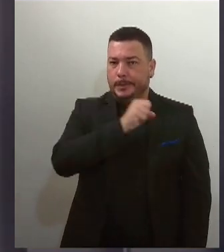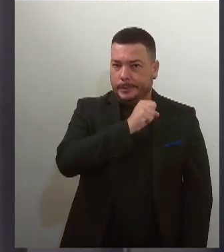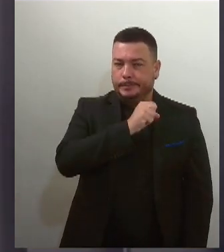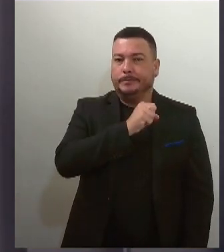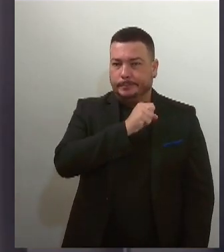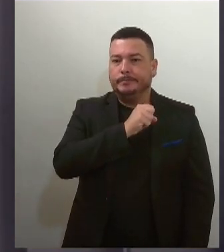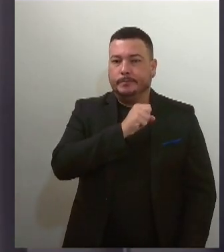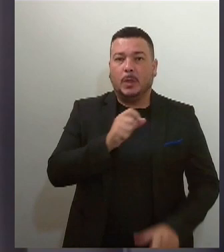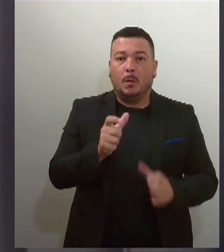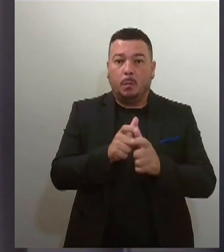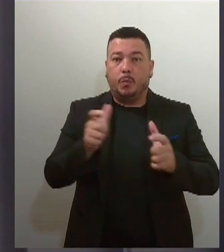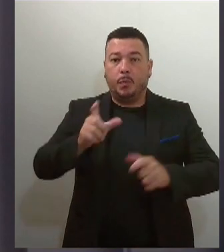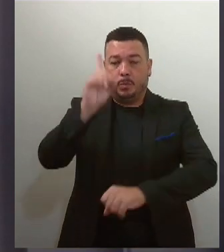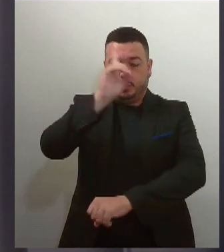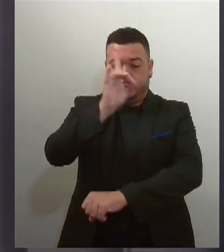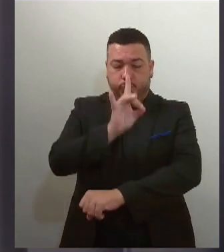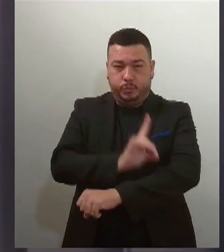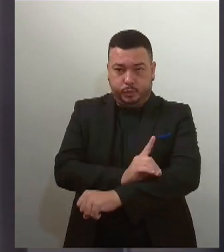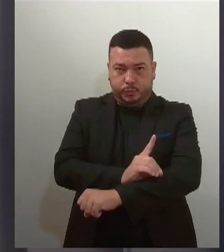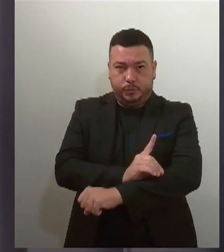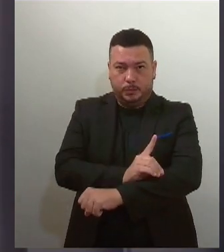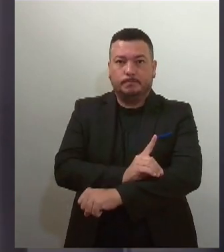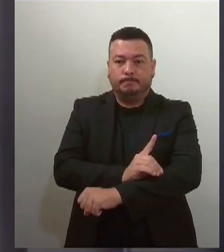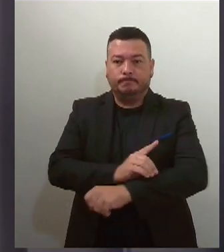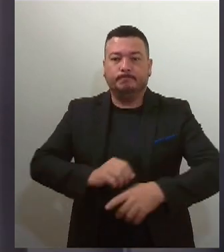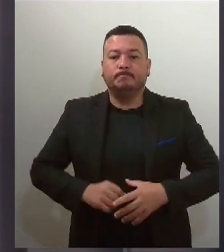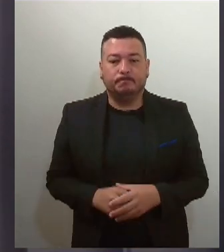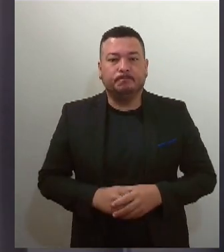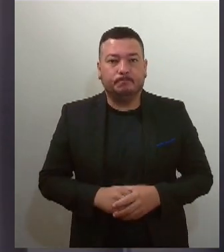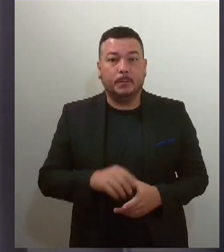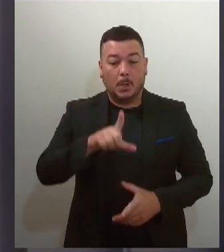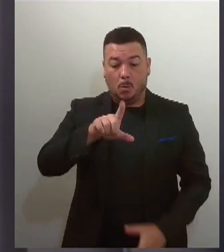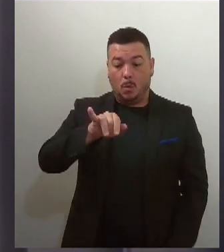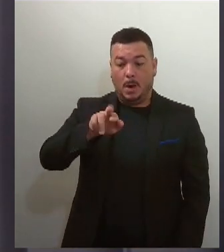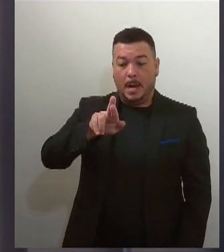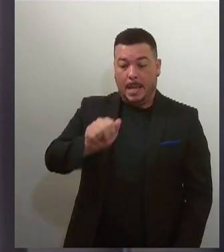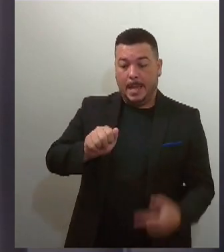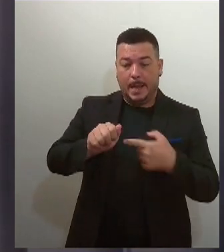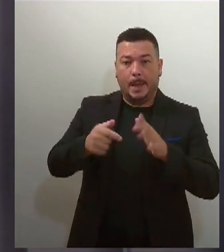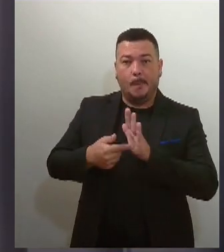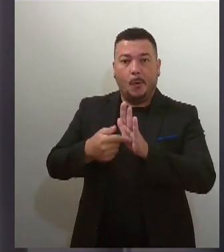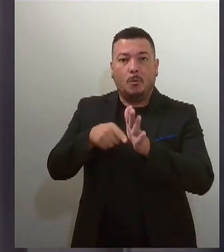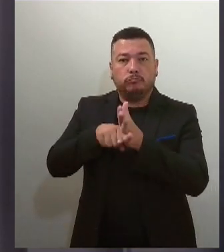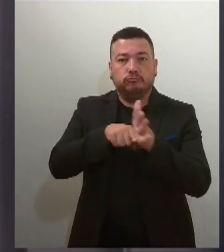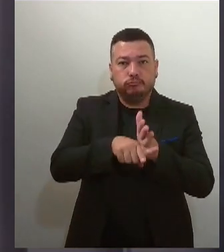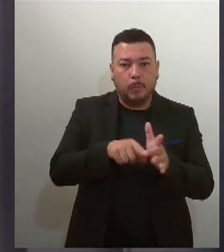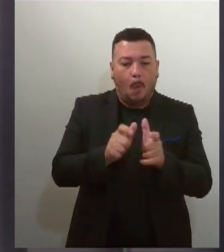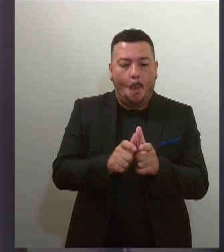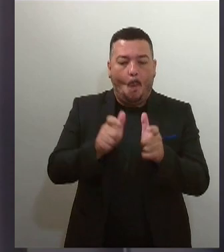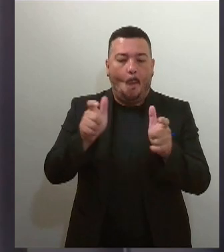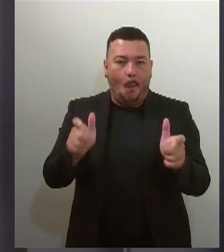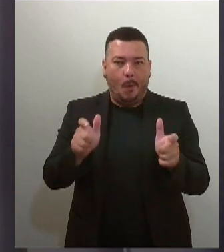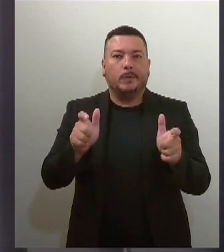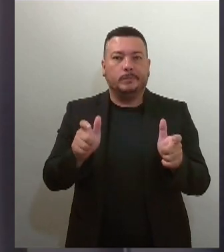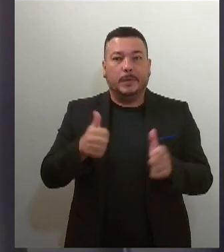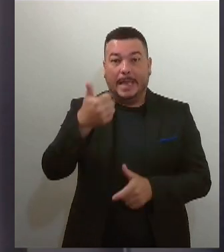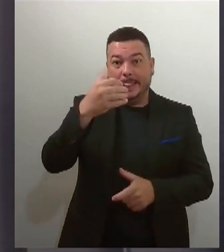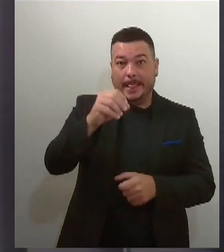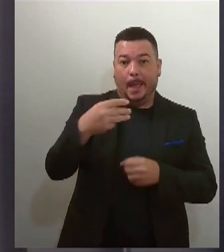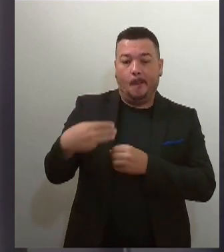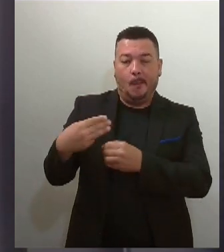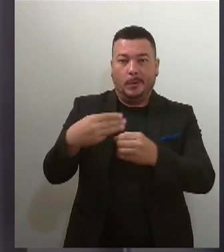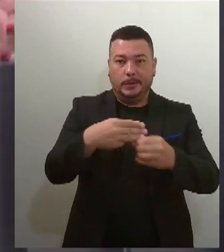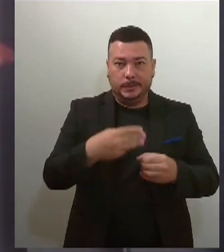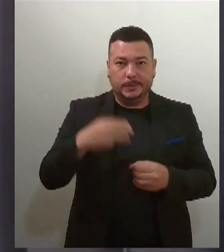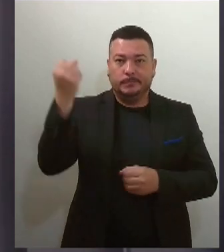Aedes aegypti, o Lira, que registrou um alto índice de infestação do mosquito em 10 municípios sergipanos. Muita atenção,